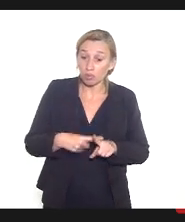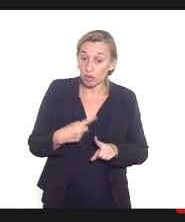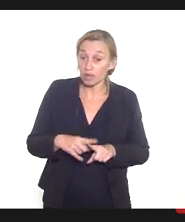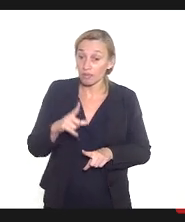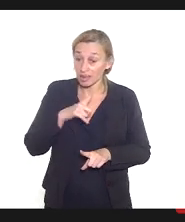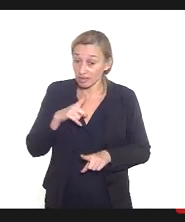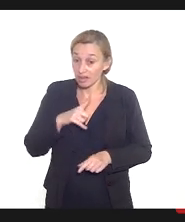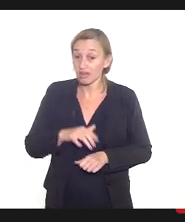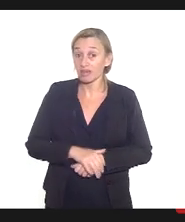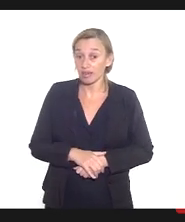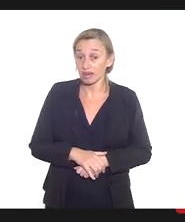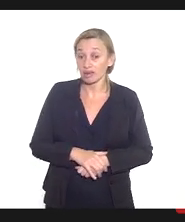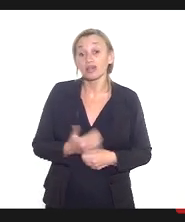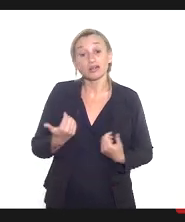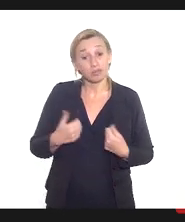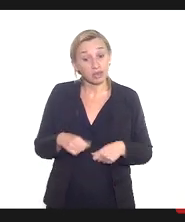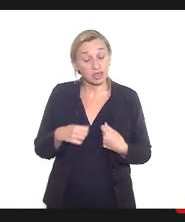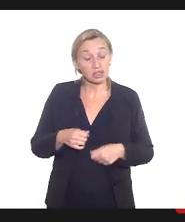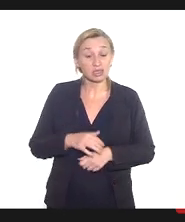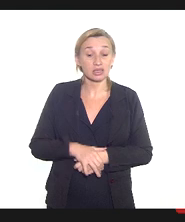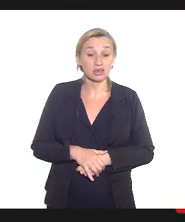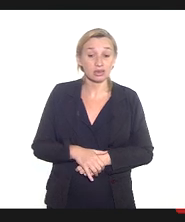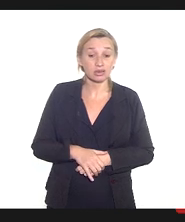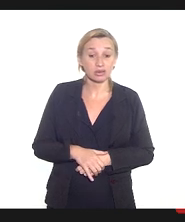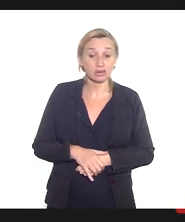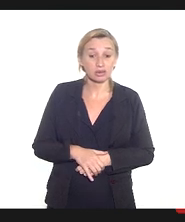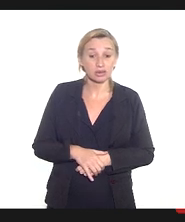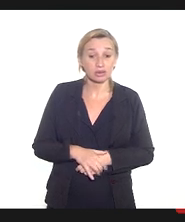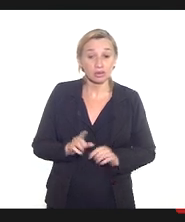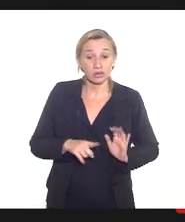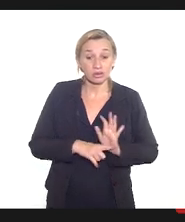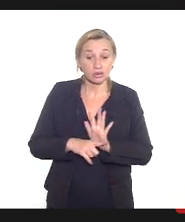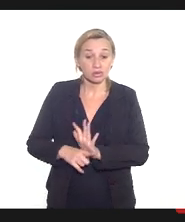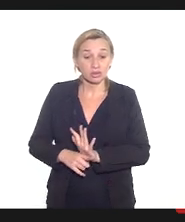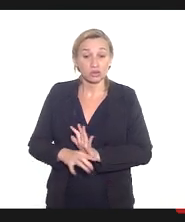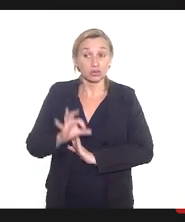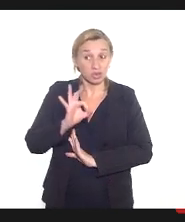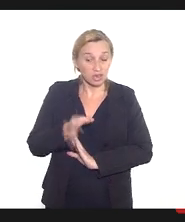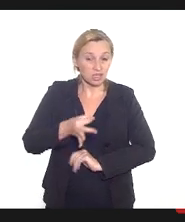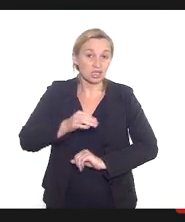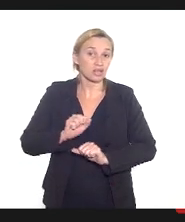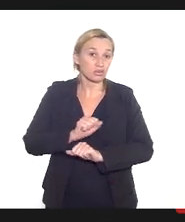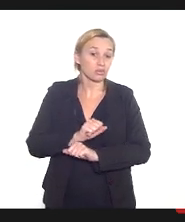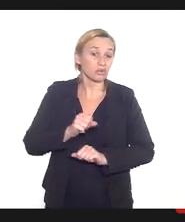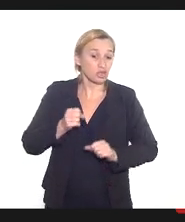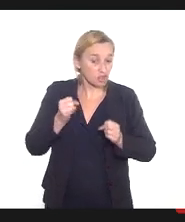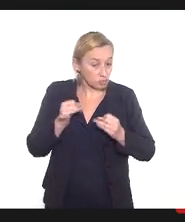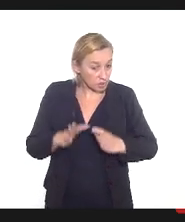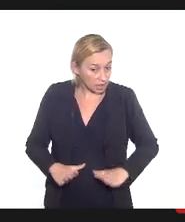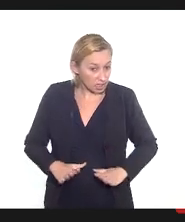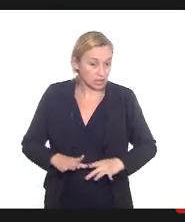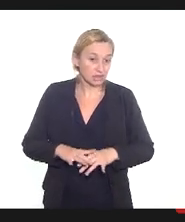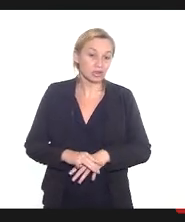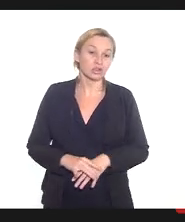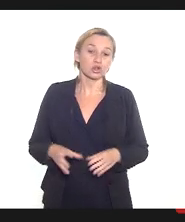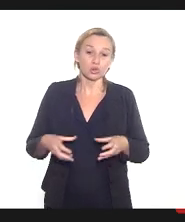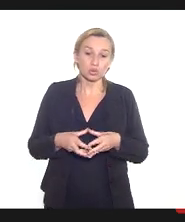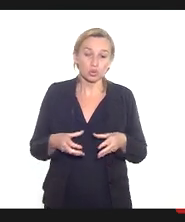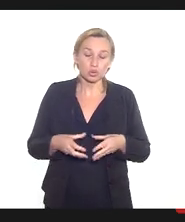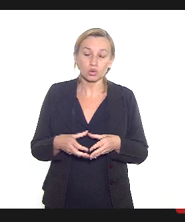ter isso ela teria que ter um atendimento de fato um esclarecimento com equipe